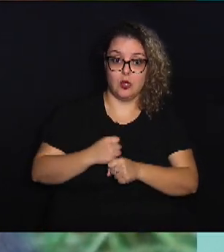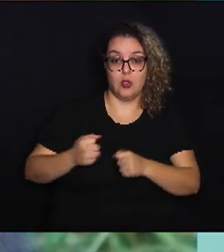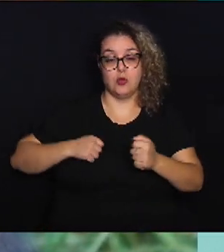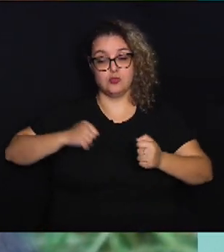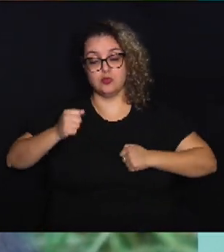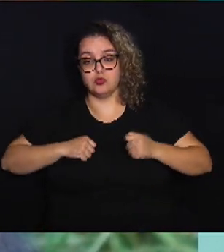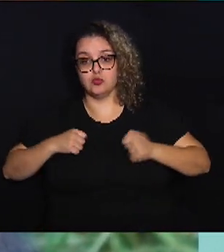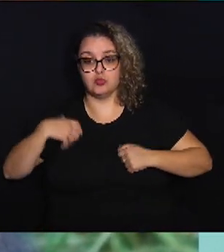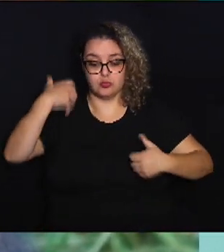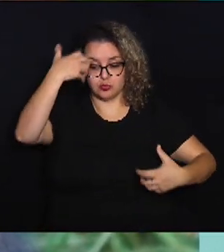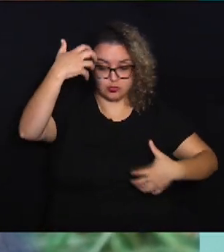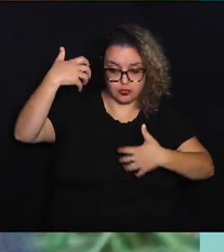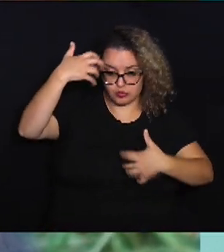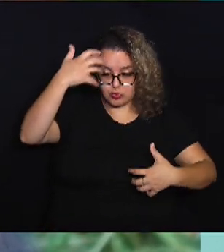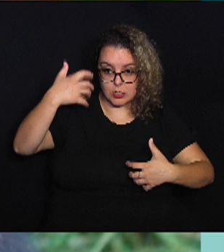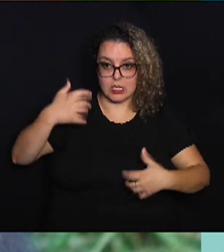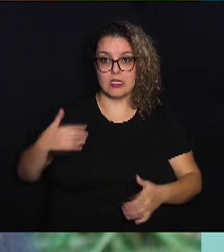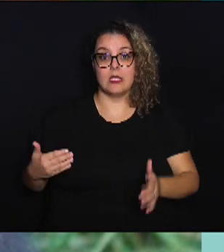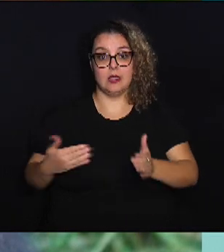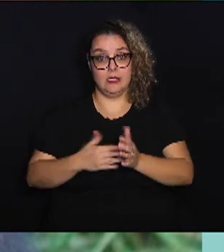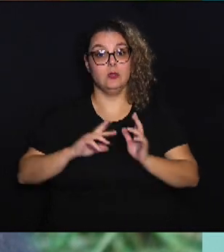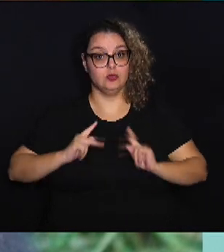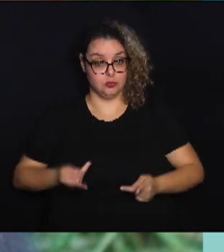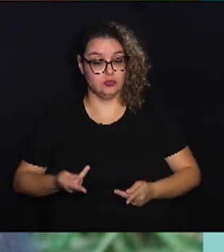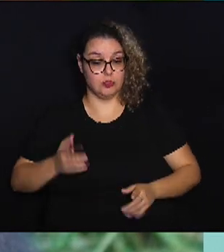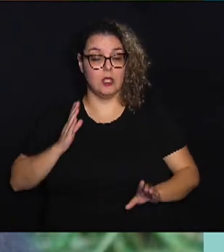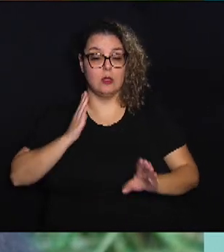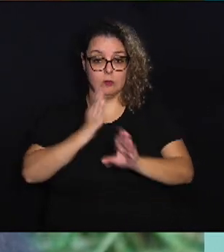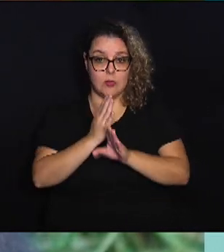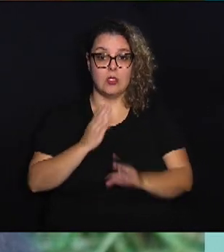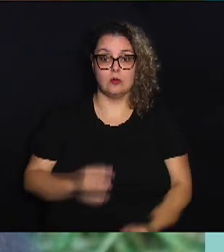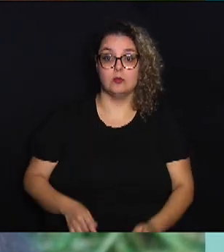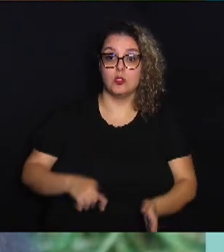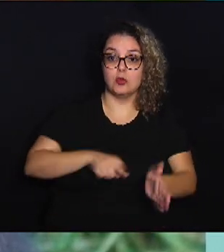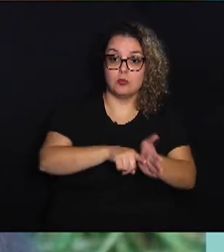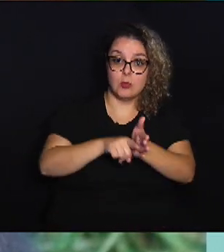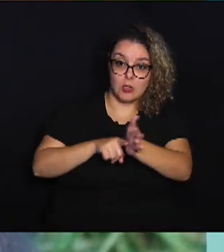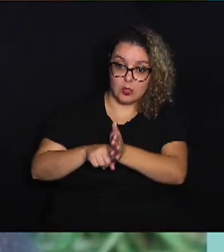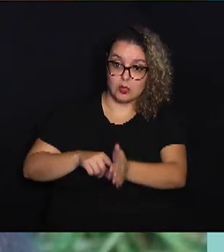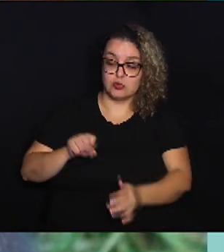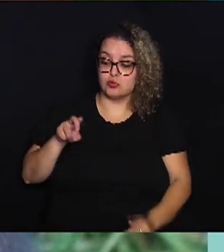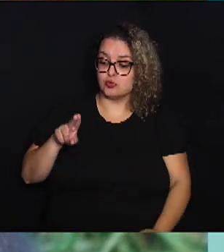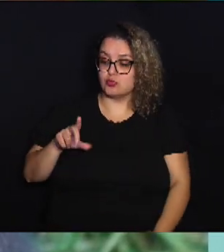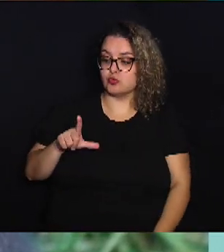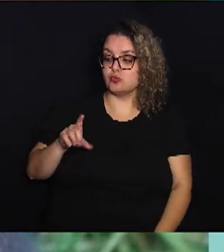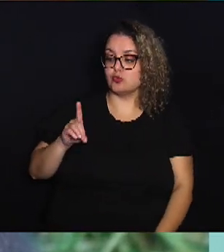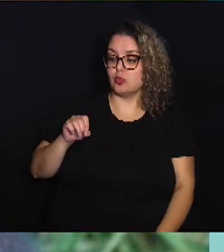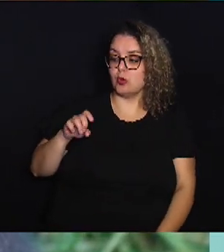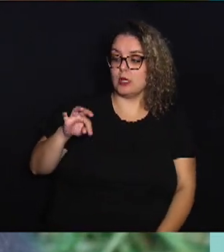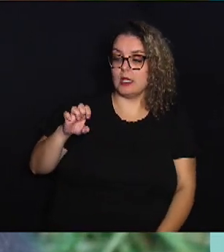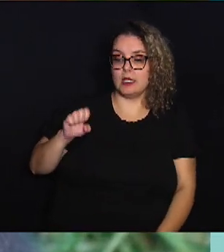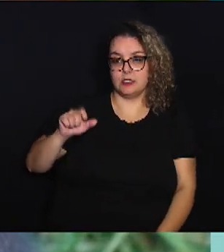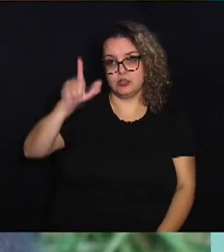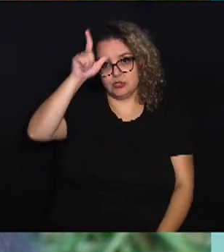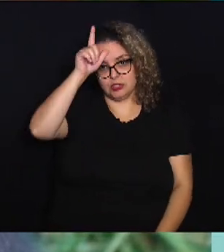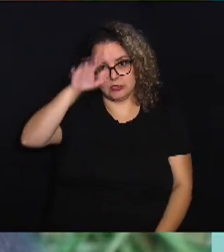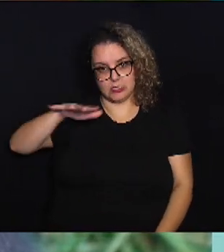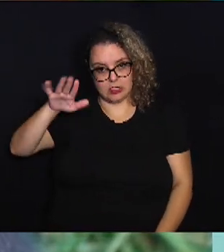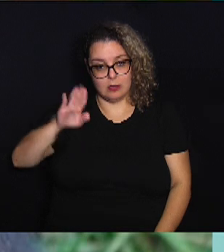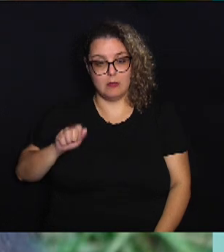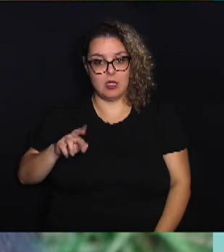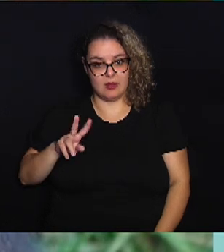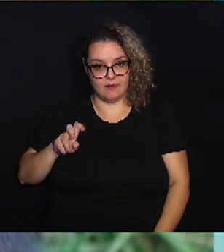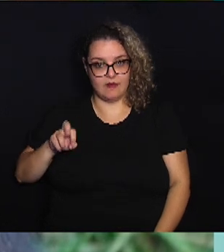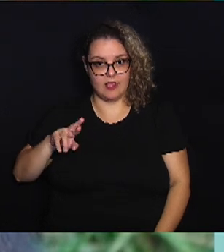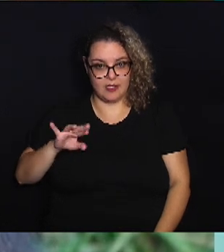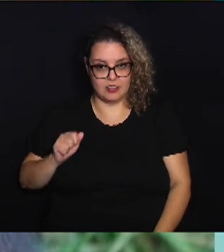chimpanzés e até o ser humano. A descoberta aconteceu por pesquisadores no sudoeste da Alemanha, na região da Bavária. Nomeado